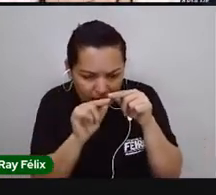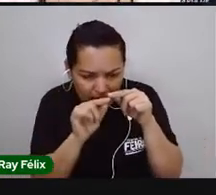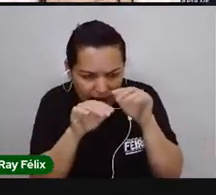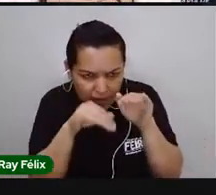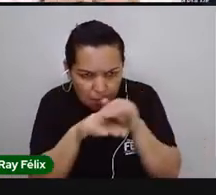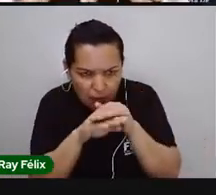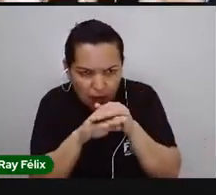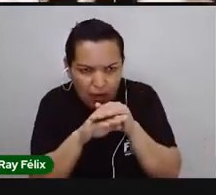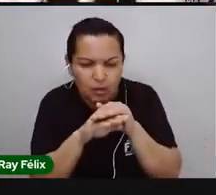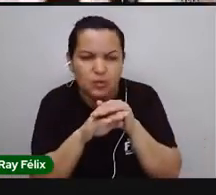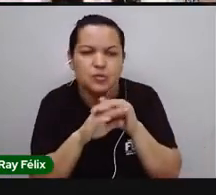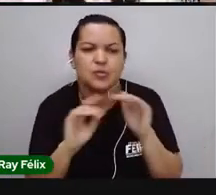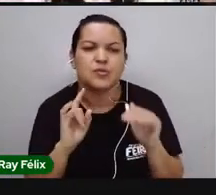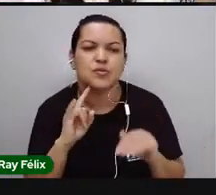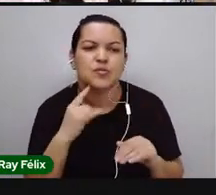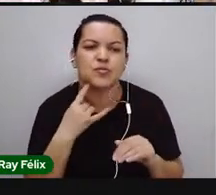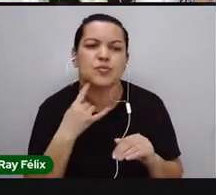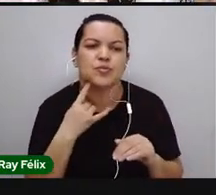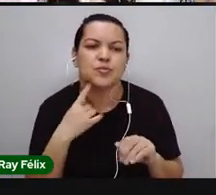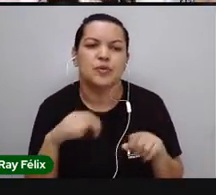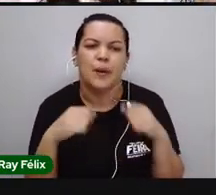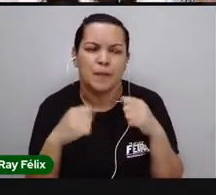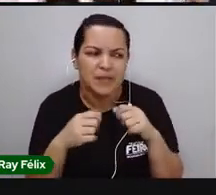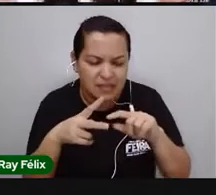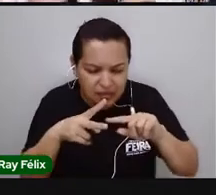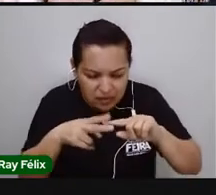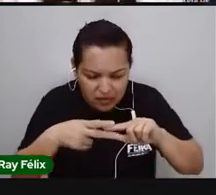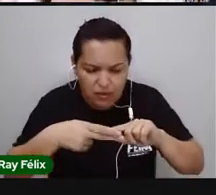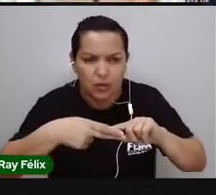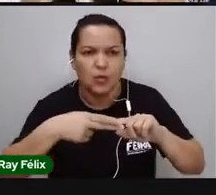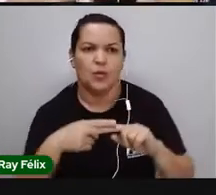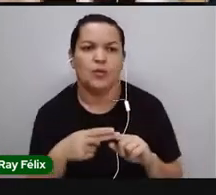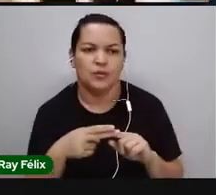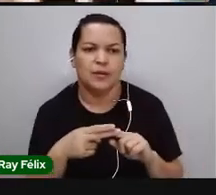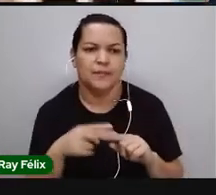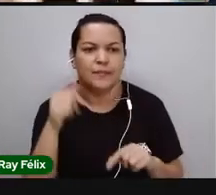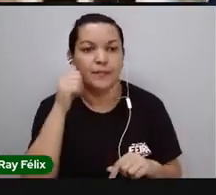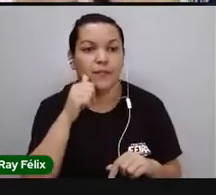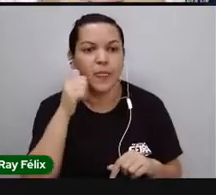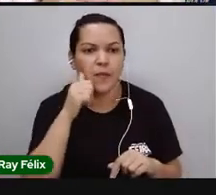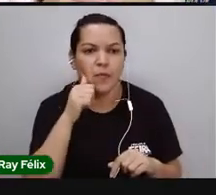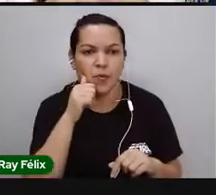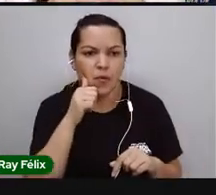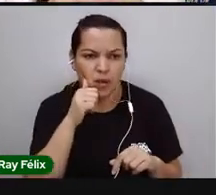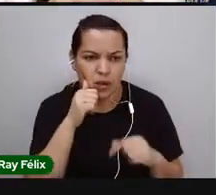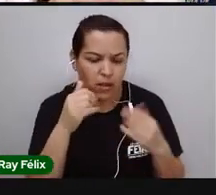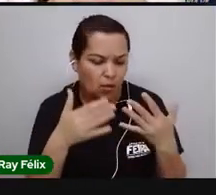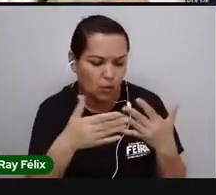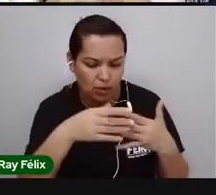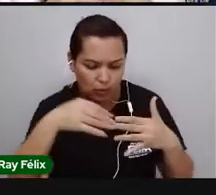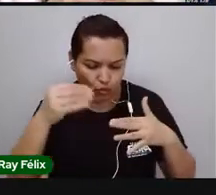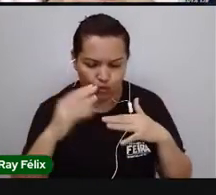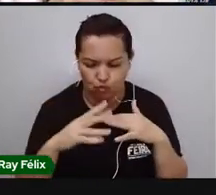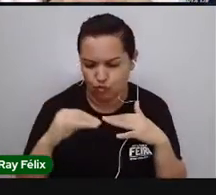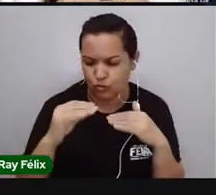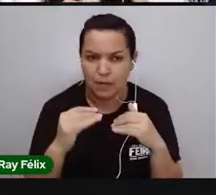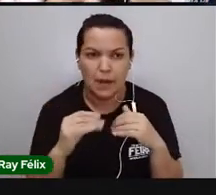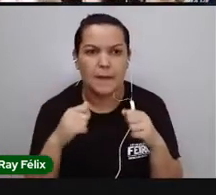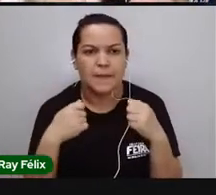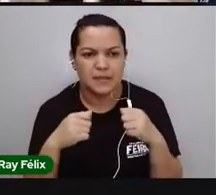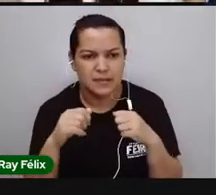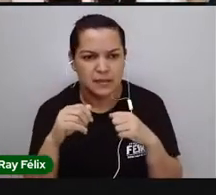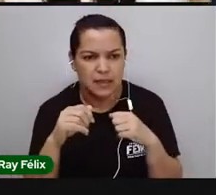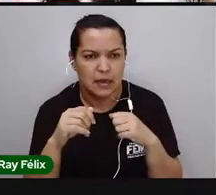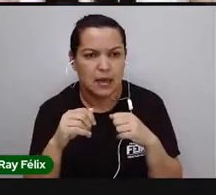acumula sujeira, então a gente precisa cortar as unhas. As mulheres, pró, a pró também, tem unha grande, mas o que a gente tem que fazer?